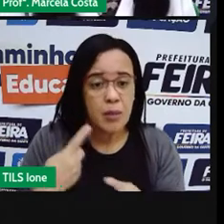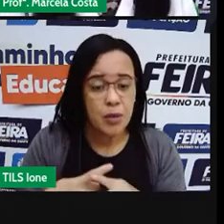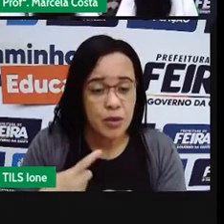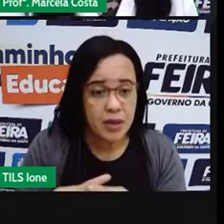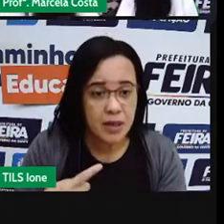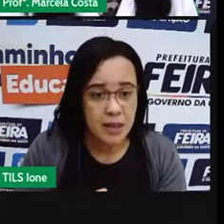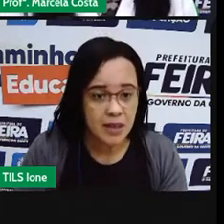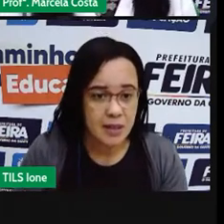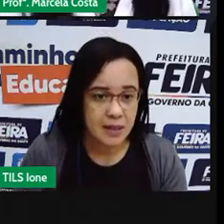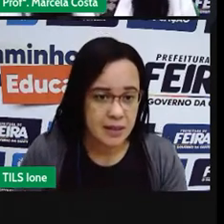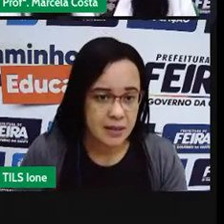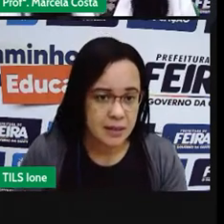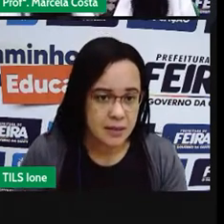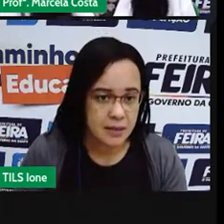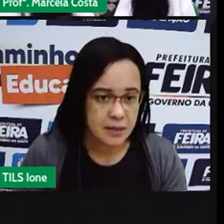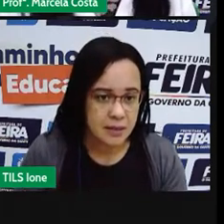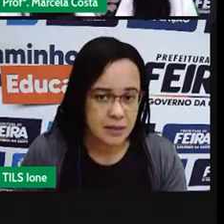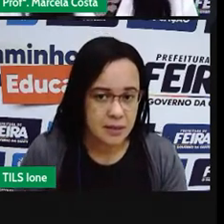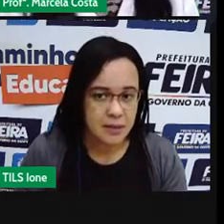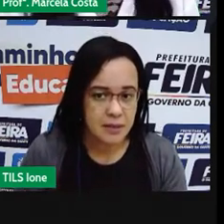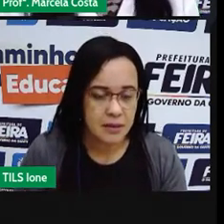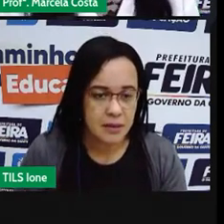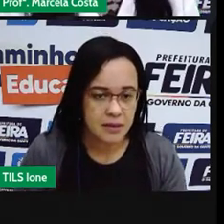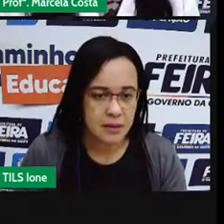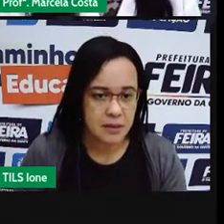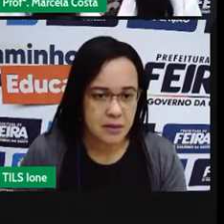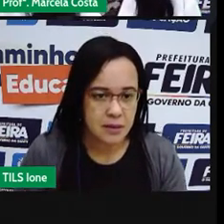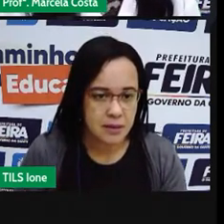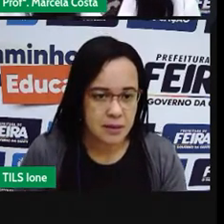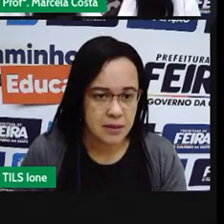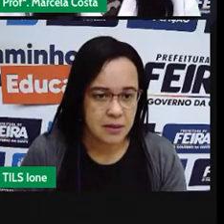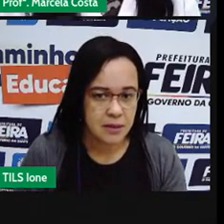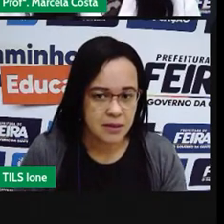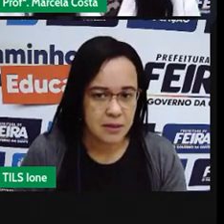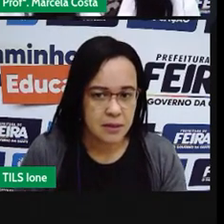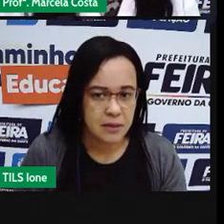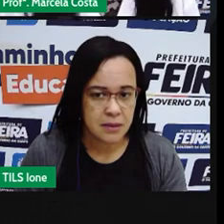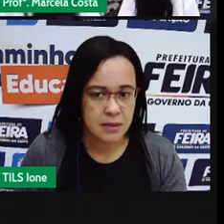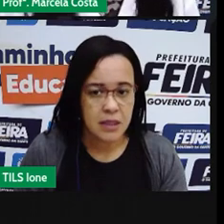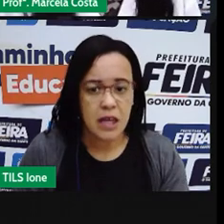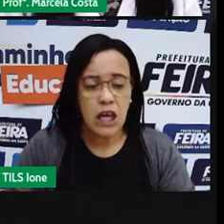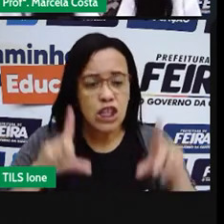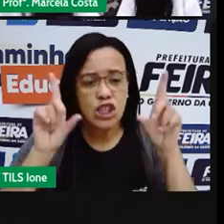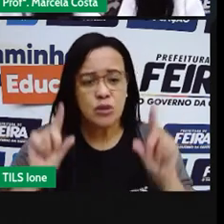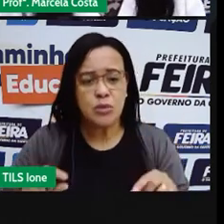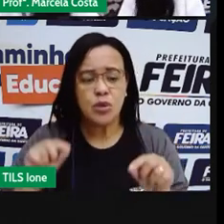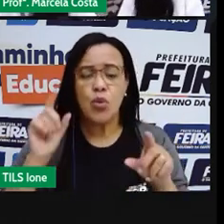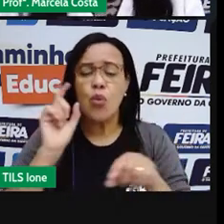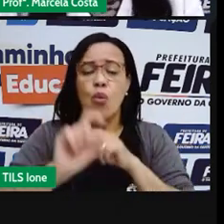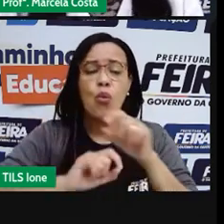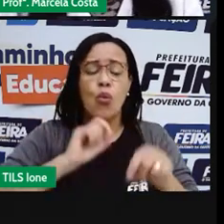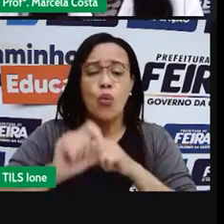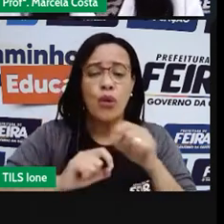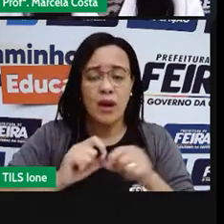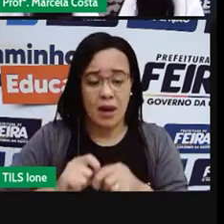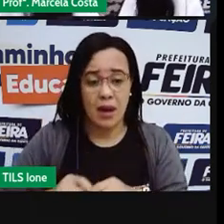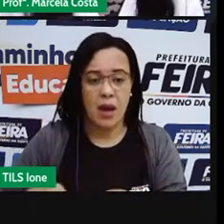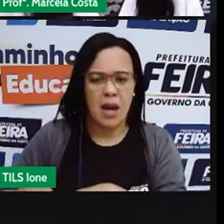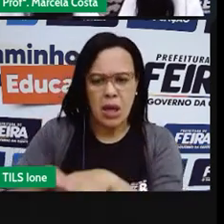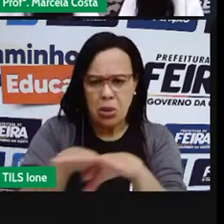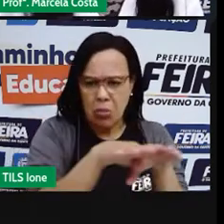diminuição da violência, diminuição da violência, violência social. São algumas